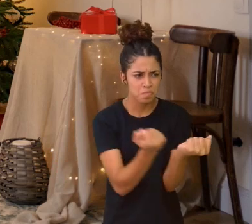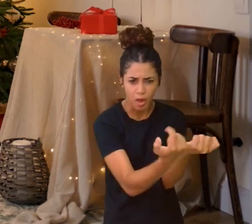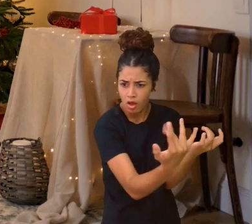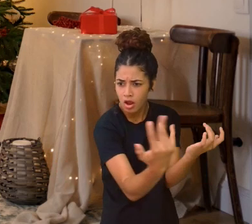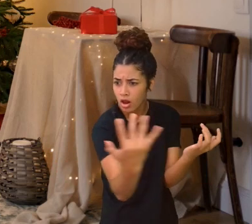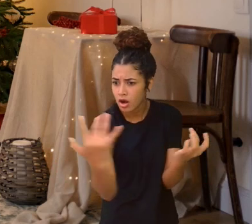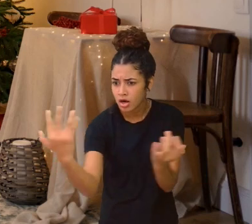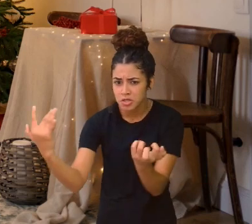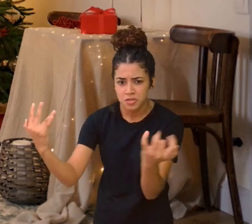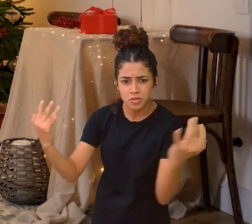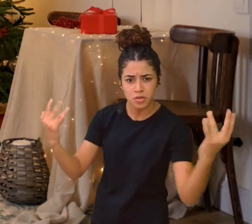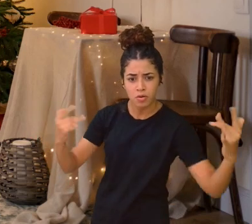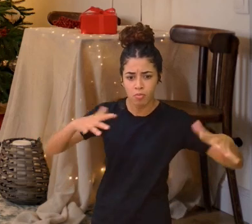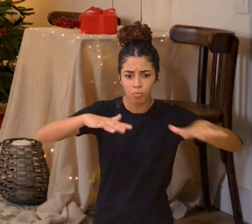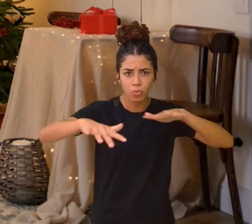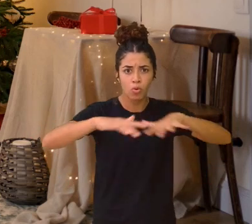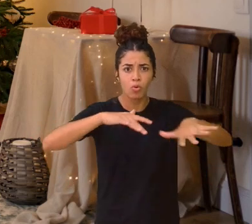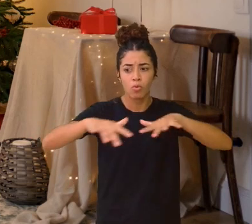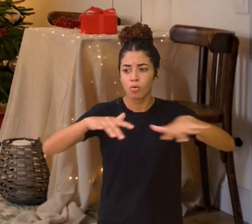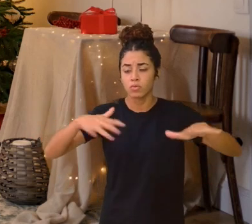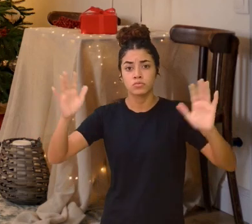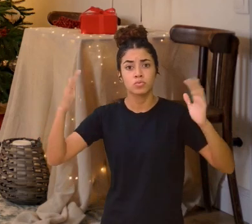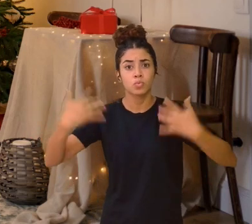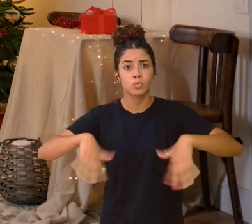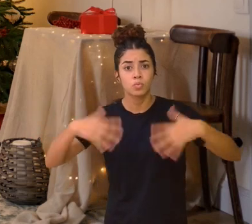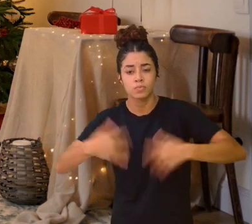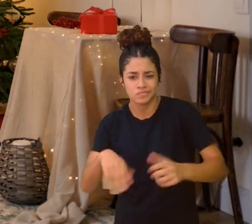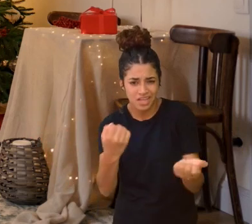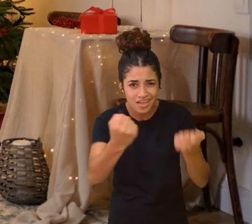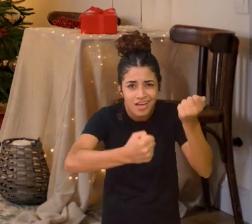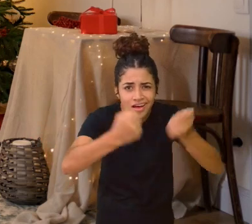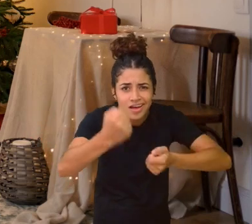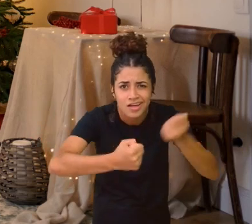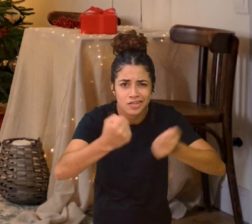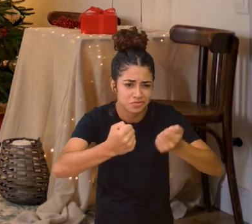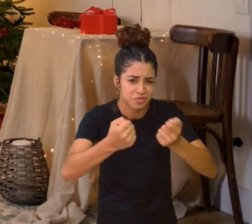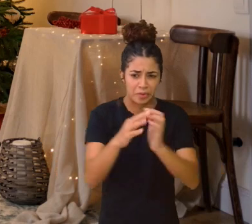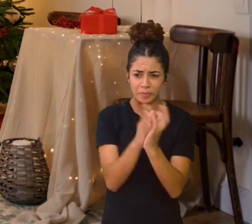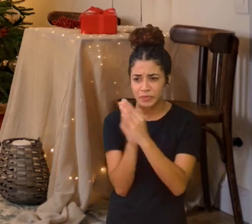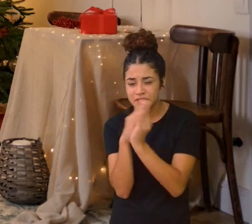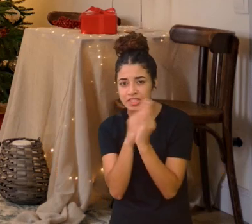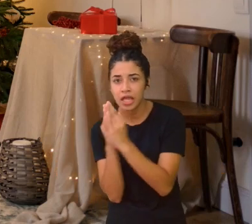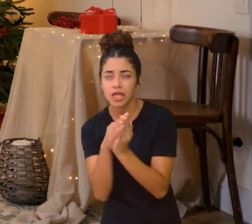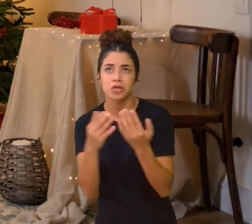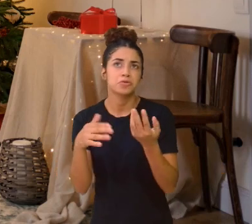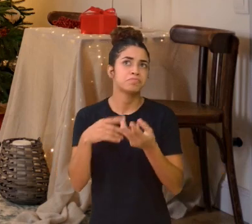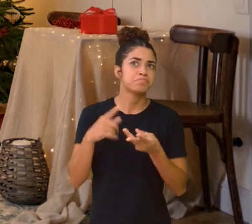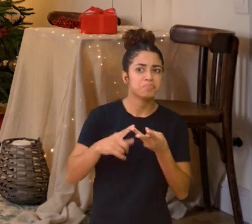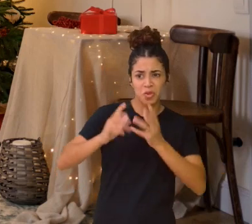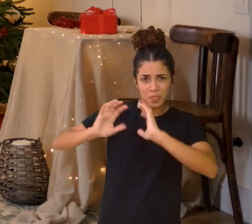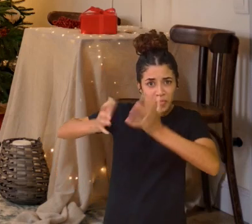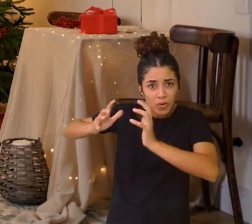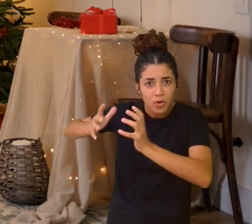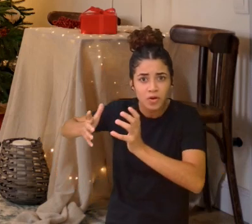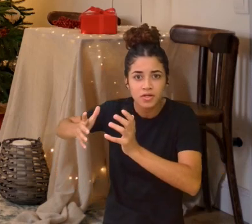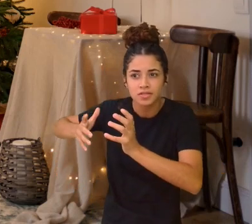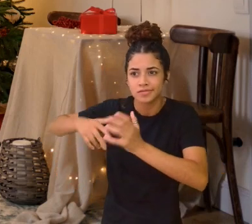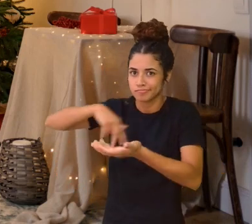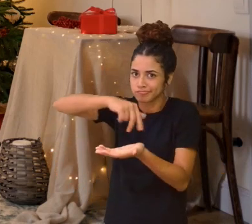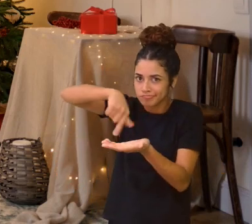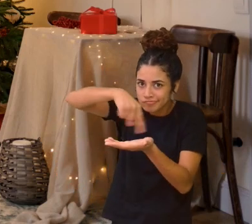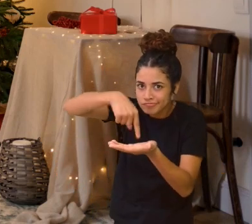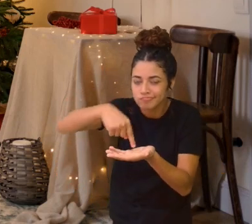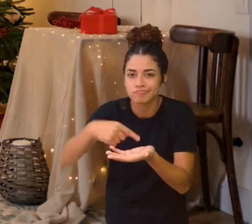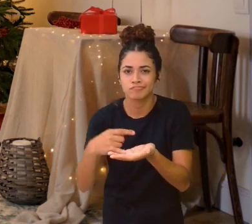se mexia Os carrinhos, os bonecos, bolas, pião